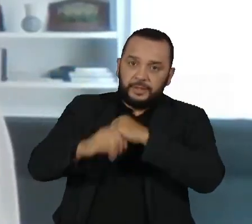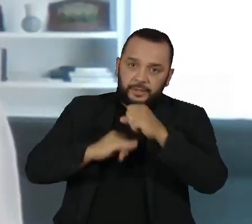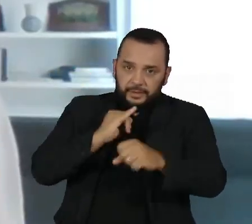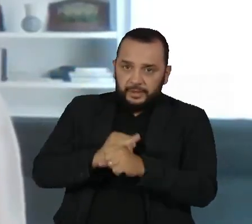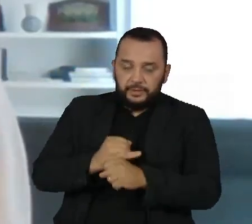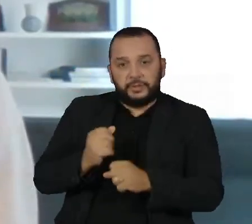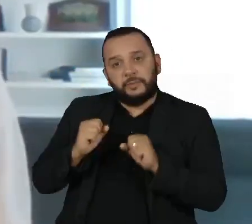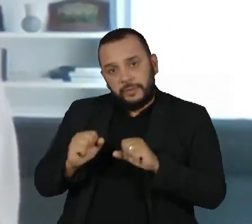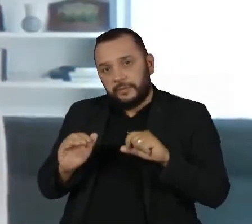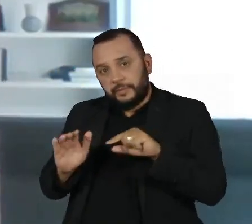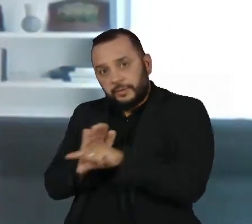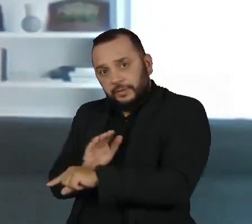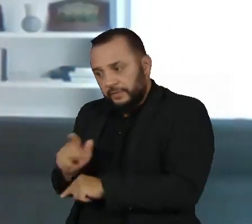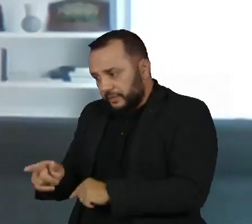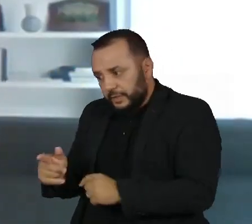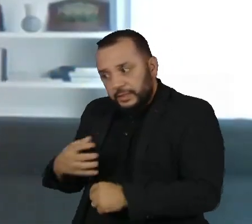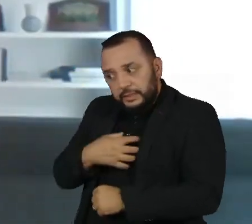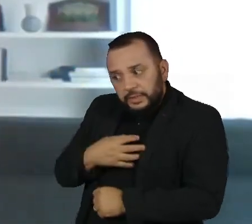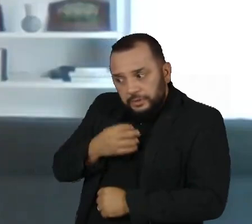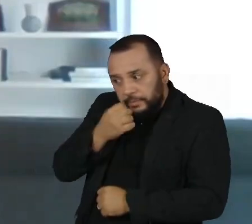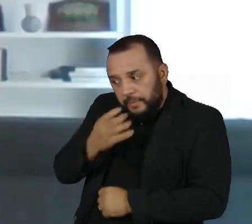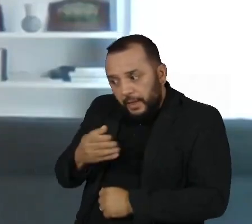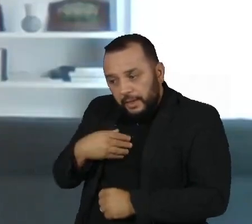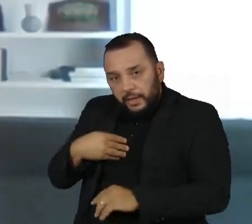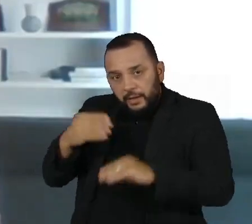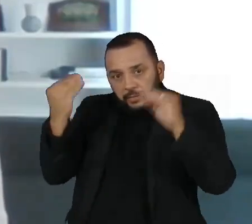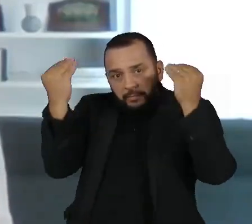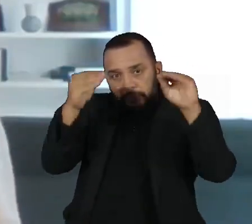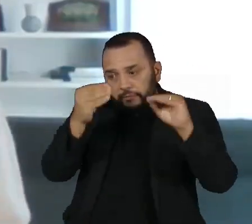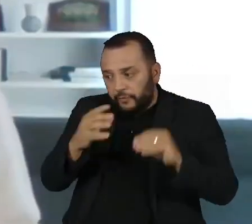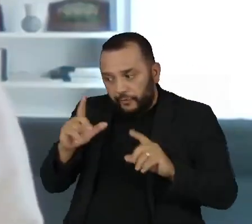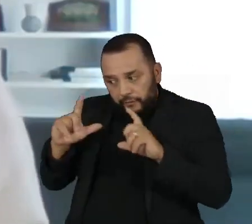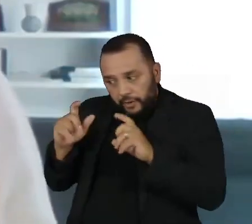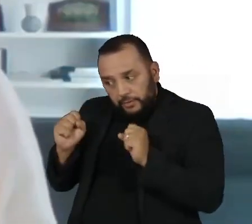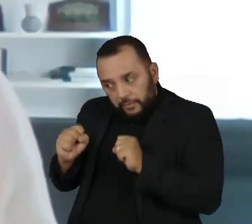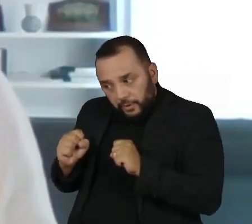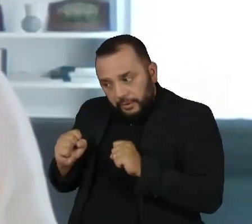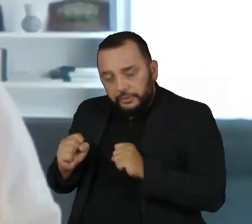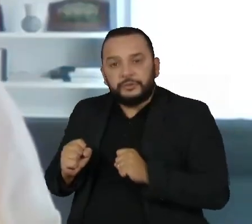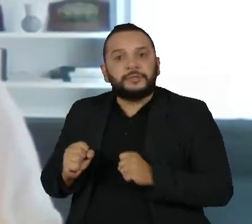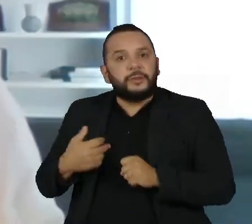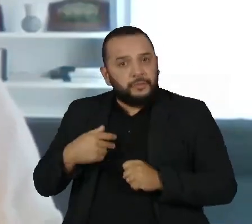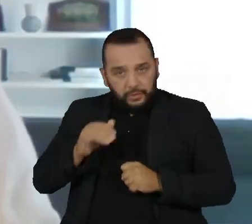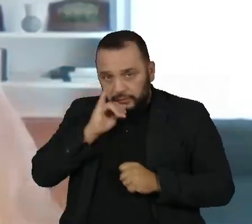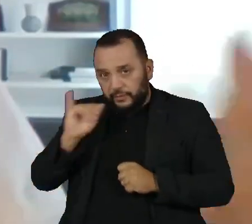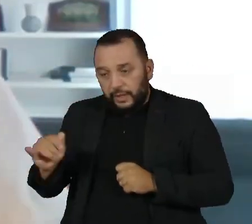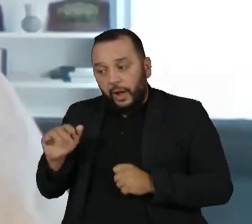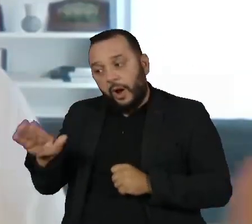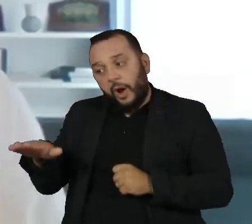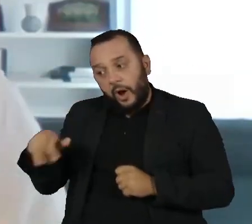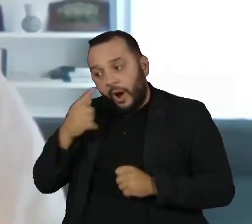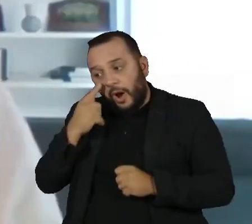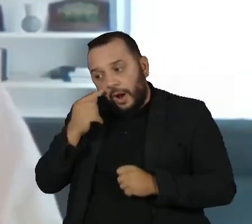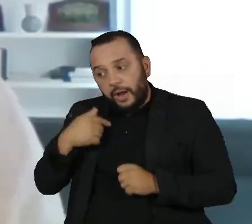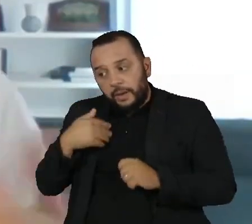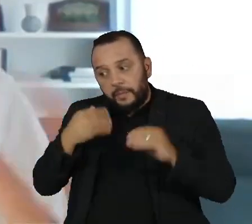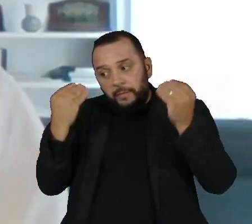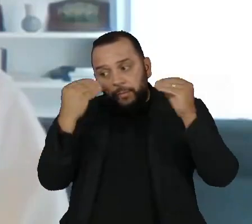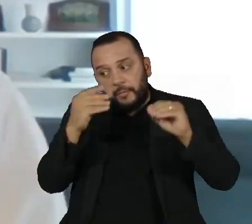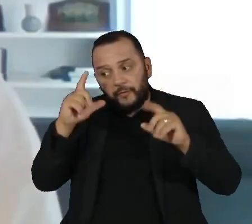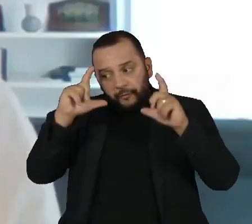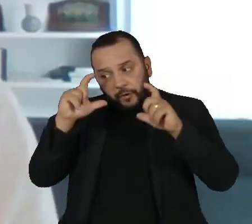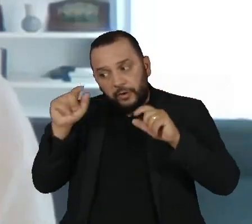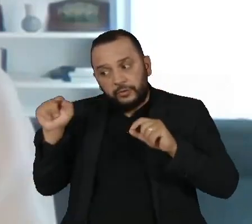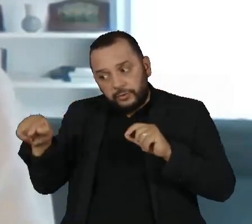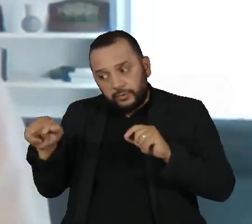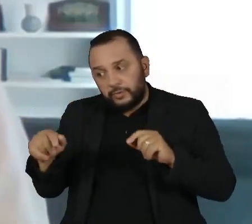para ele primeiro se ele se sente confortável com aquela foto. Eu posso falar para ele, filho, eu vou colocar essa foto aqui no meu perfil, tais e